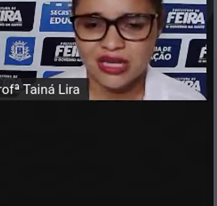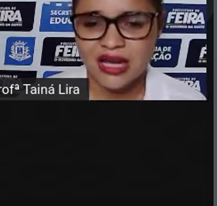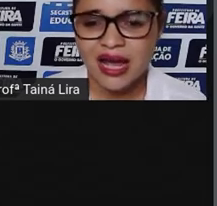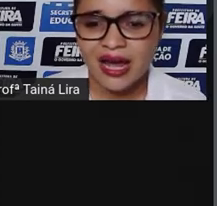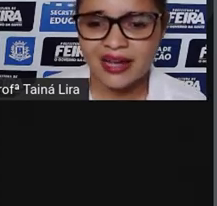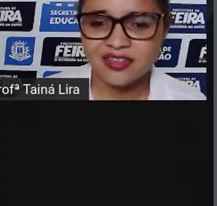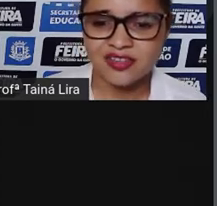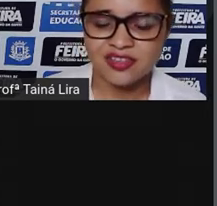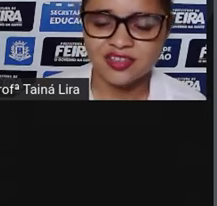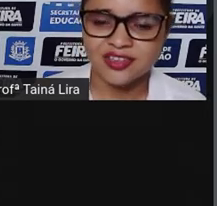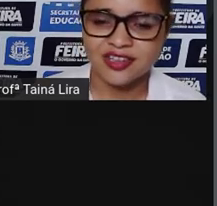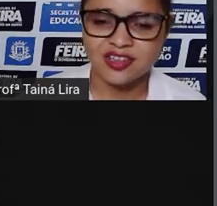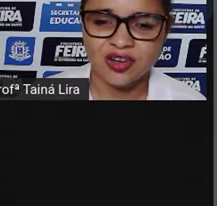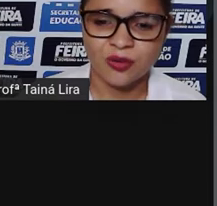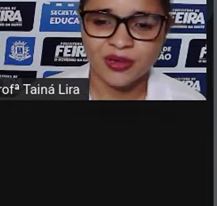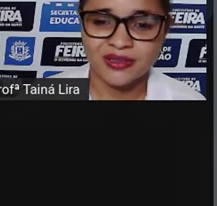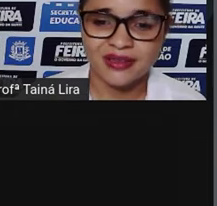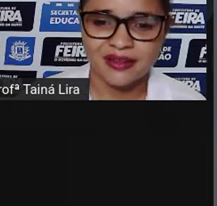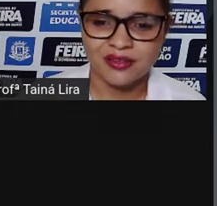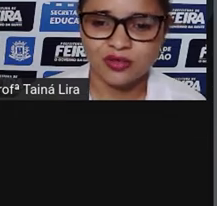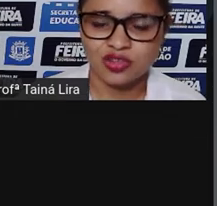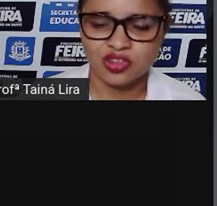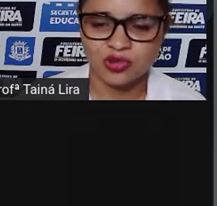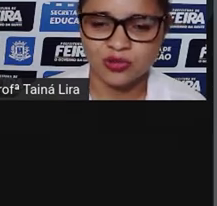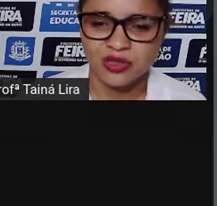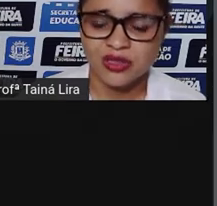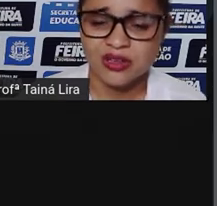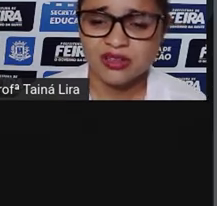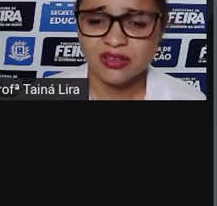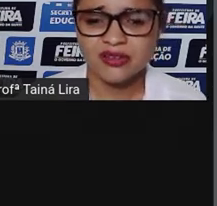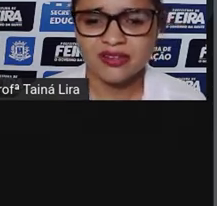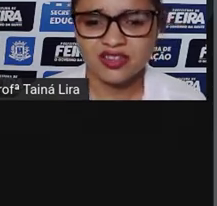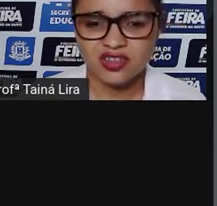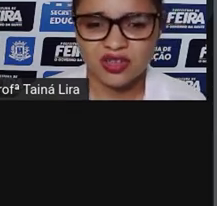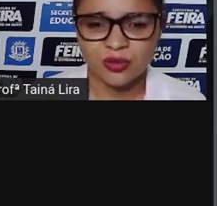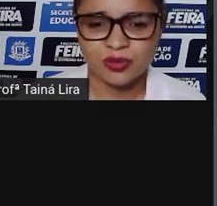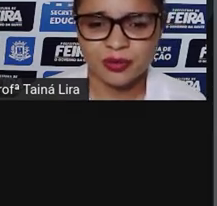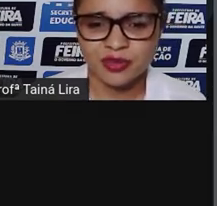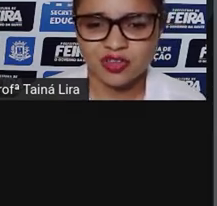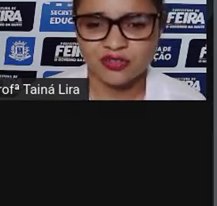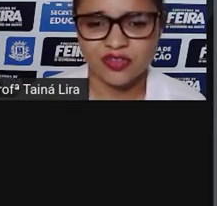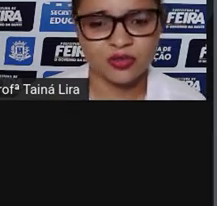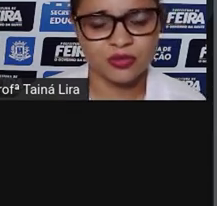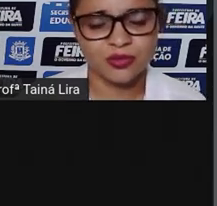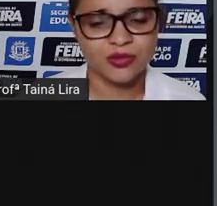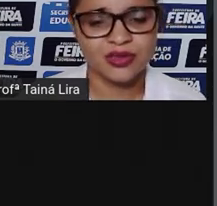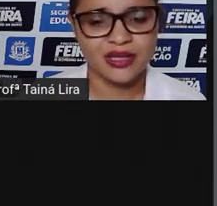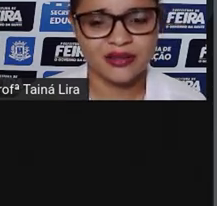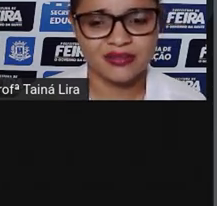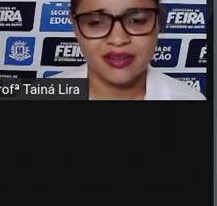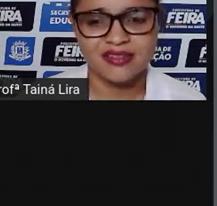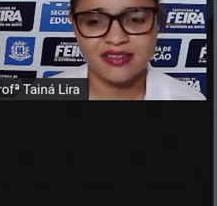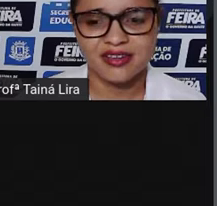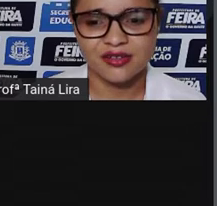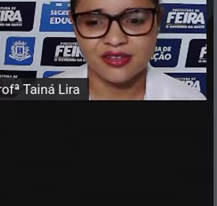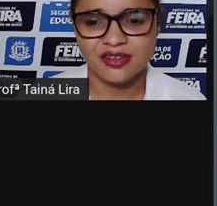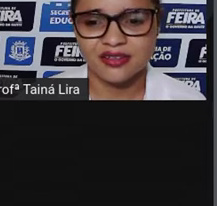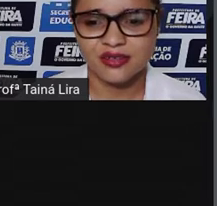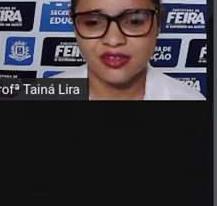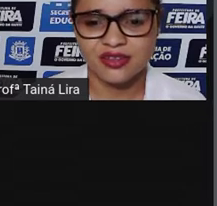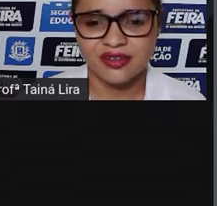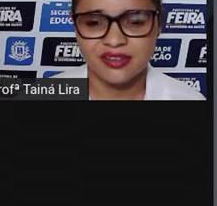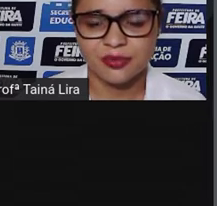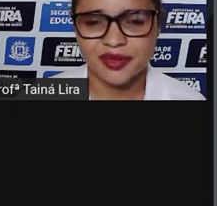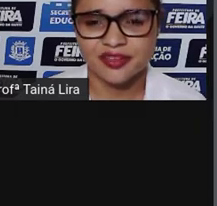A arte existe desde que a humanidade surgiu. Todas as tribos primitivas do mundo criaram desenhos,